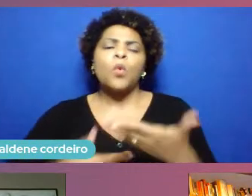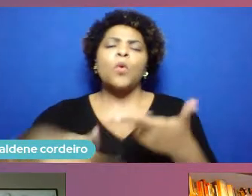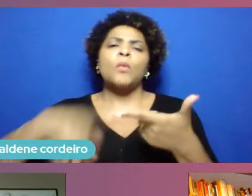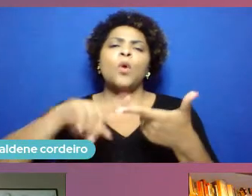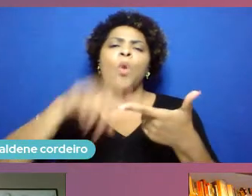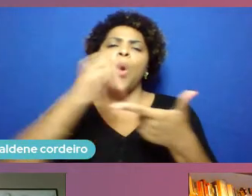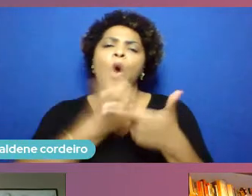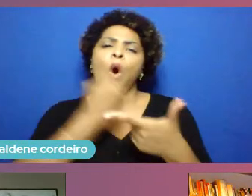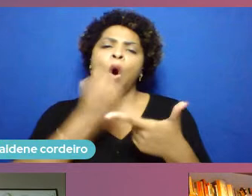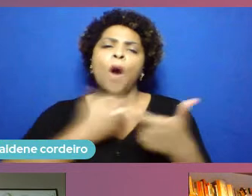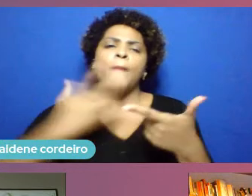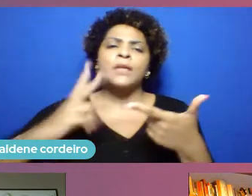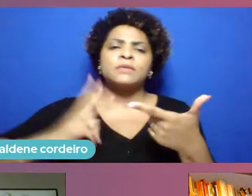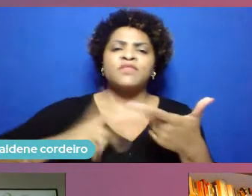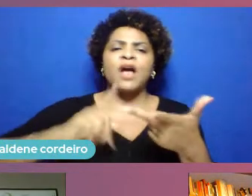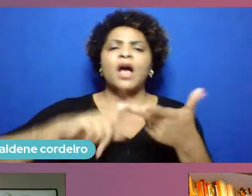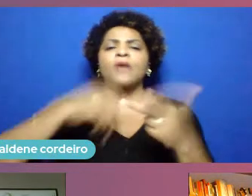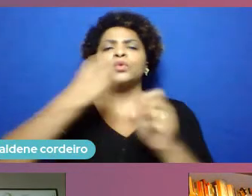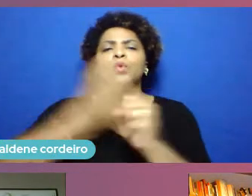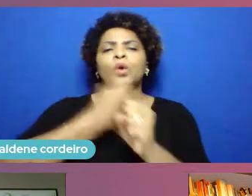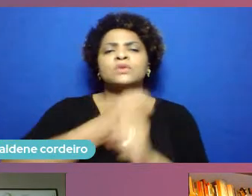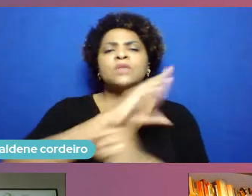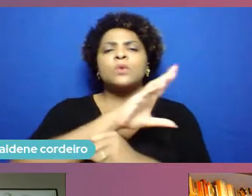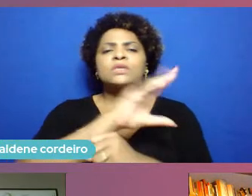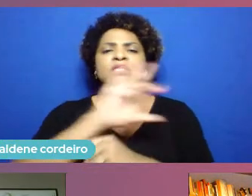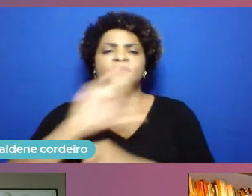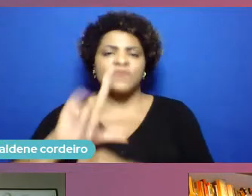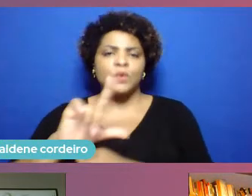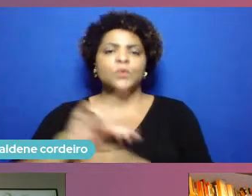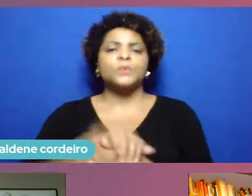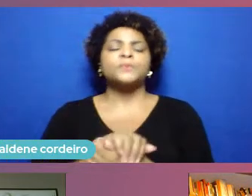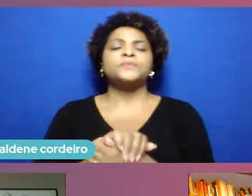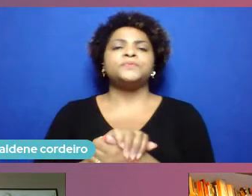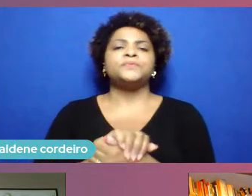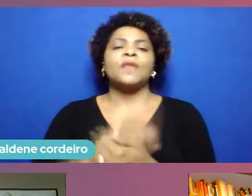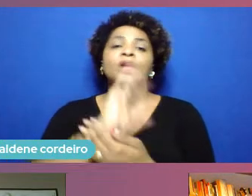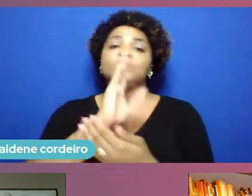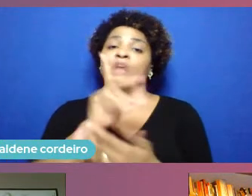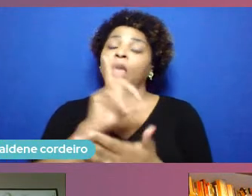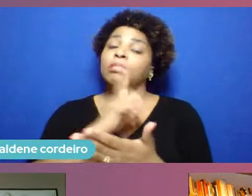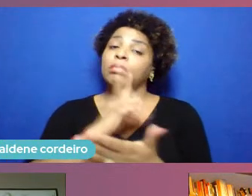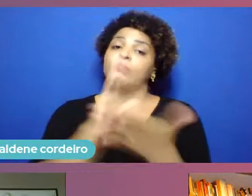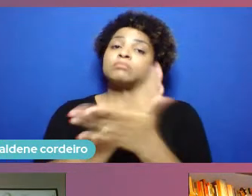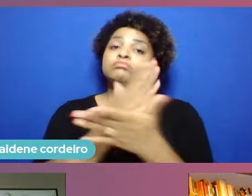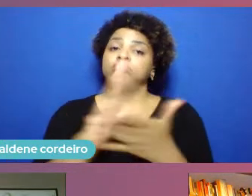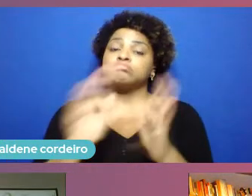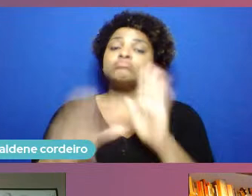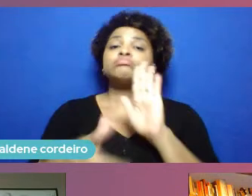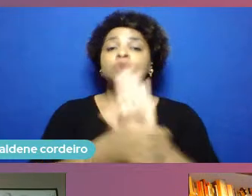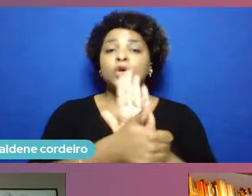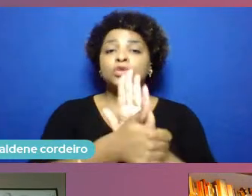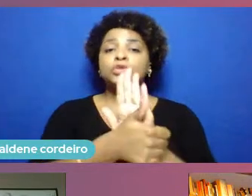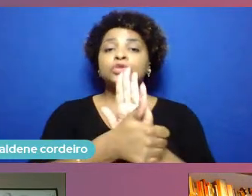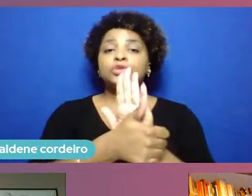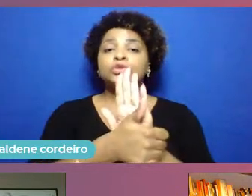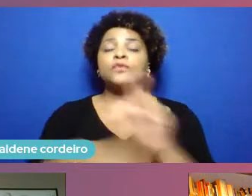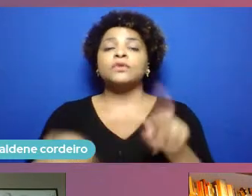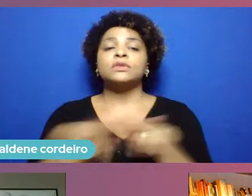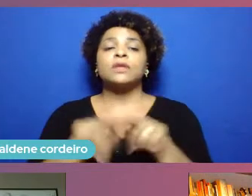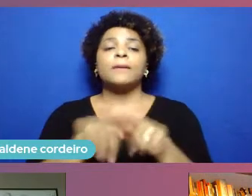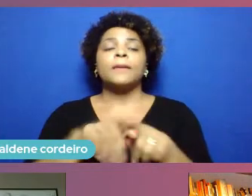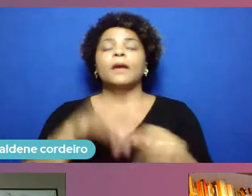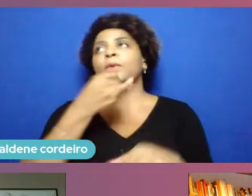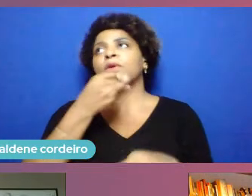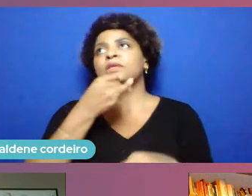construção civil, estímulo à construção civil, já temos alguns sinais muito positivos, como, por exemplo, o emprego